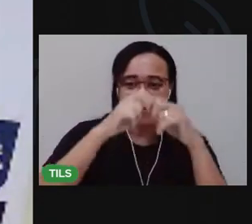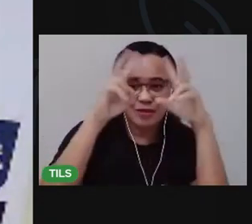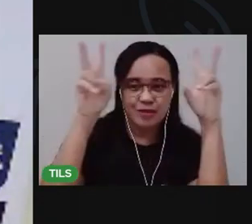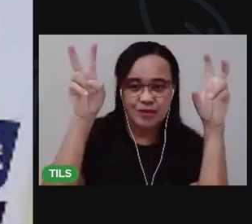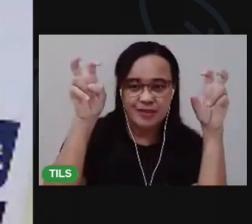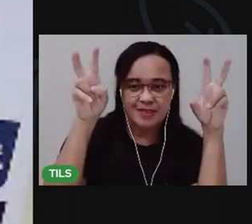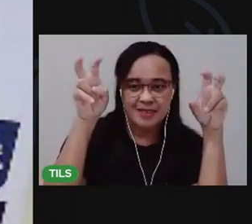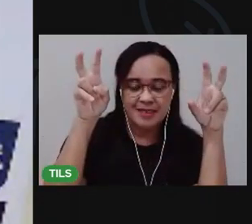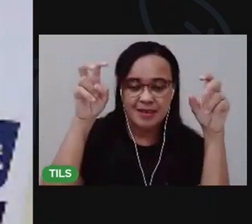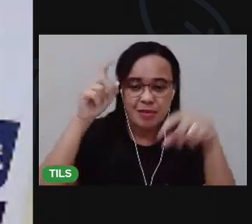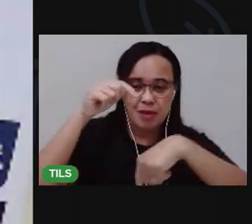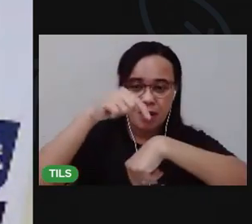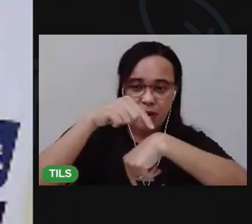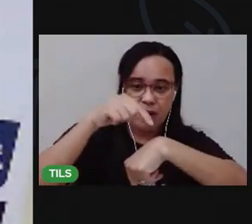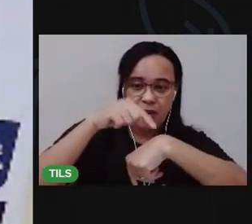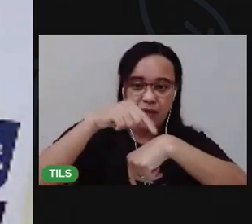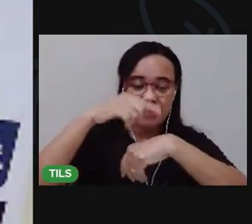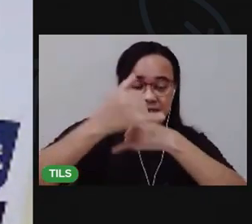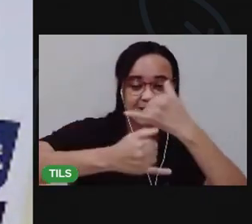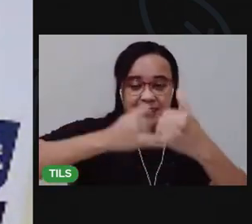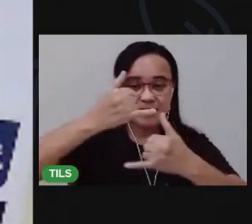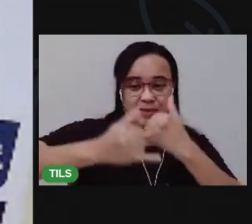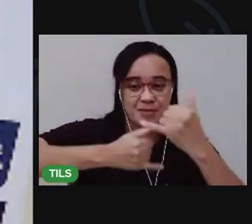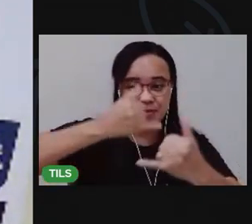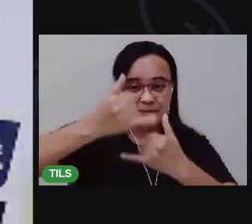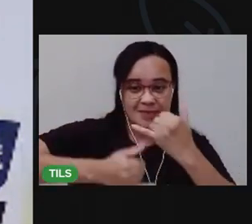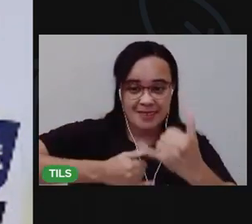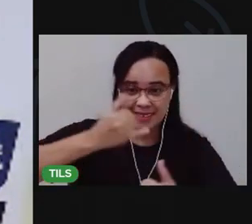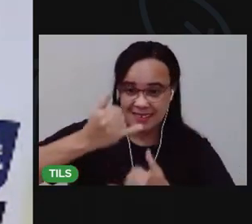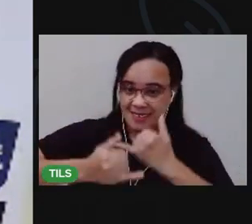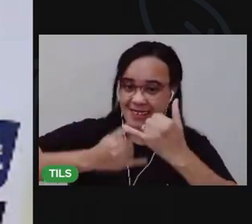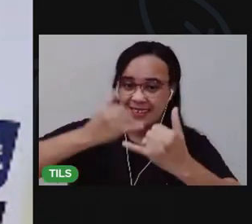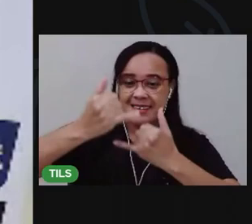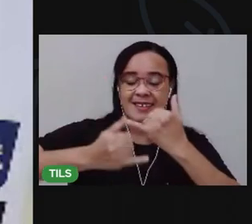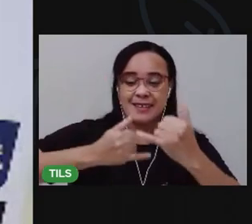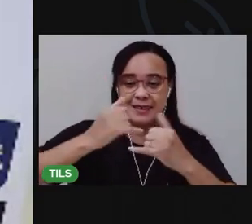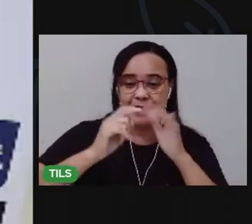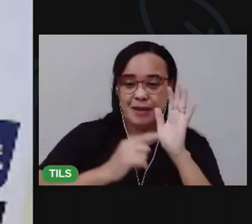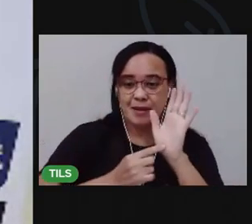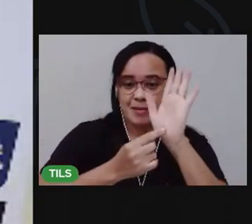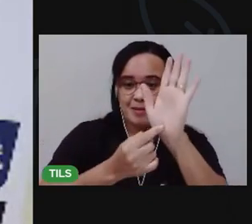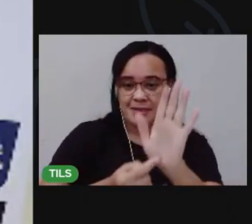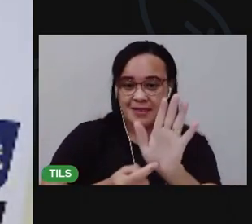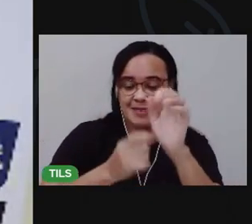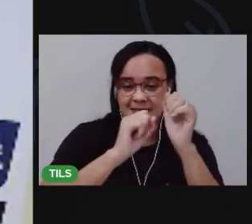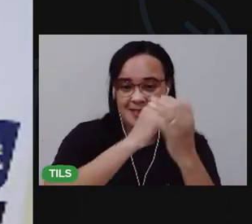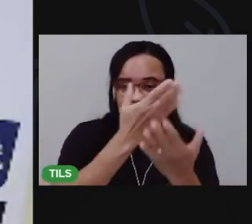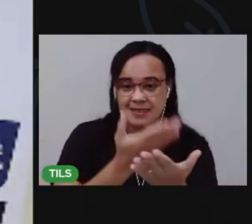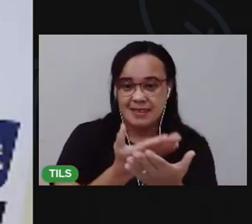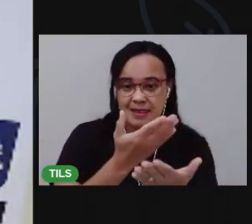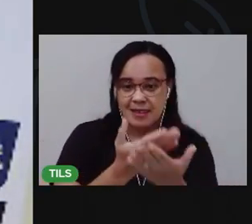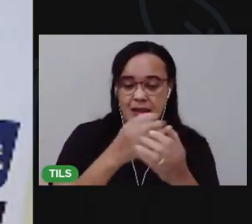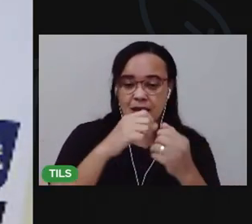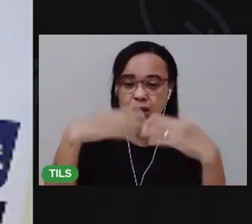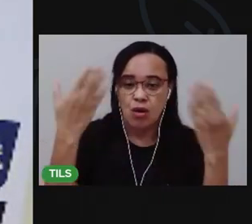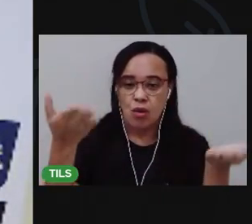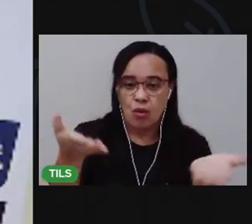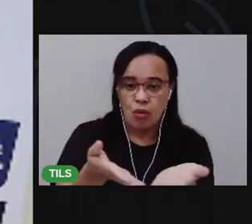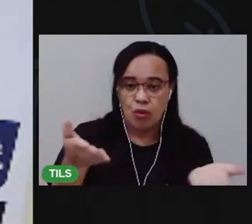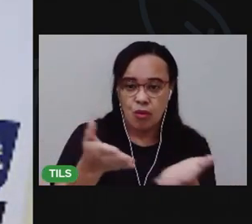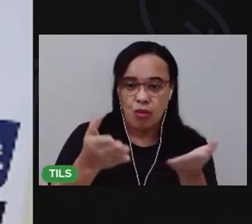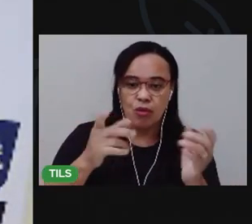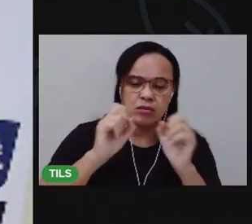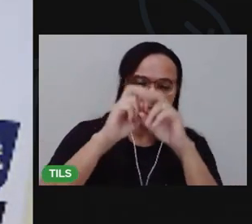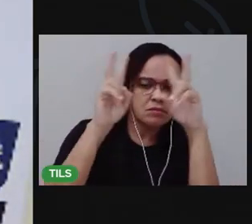Hora de Brincar. Essa é a apresentação da nossa aula e hoje a gente vai falar sobre esse